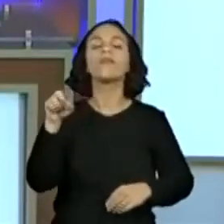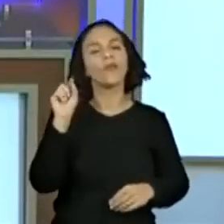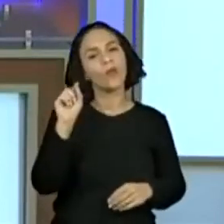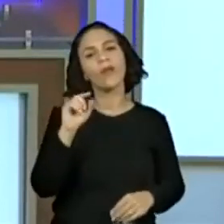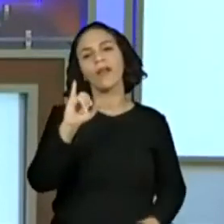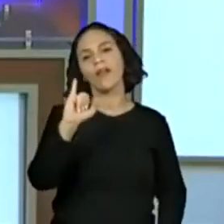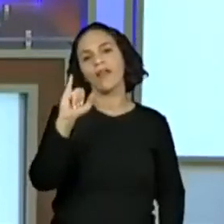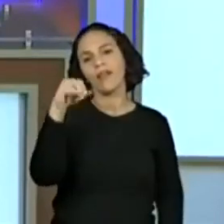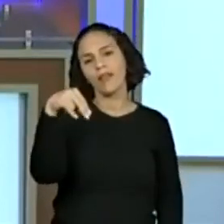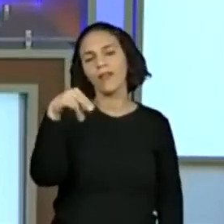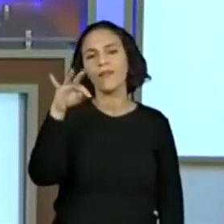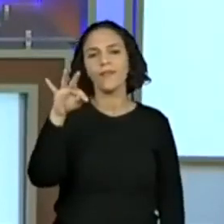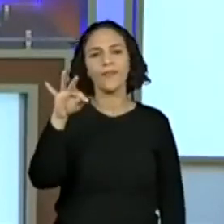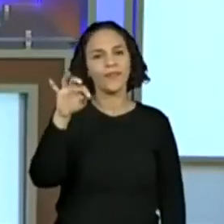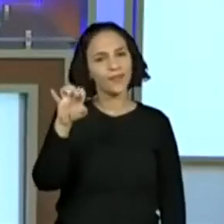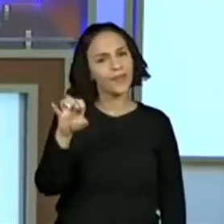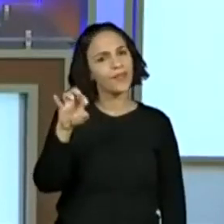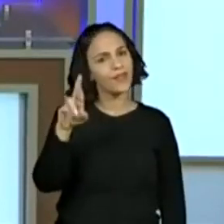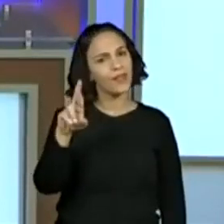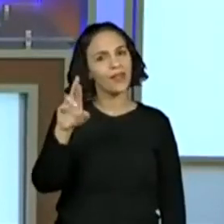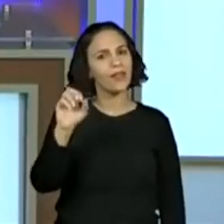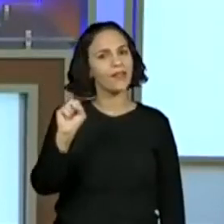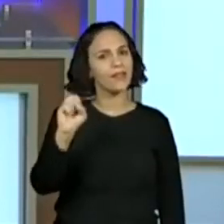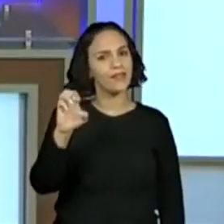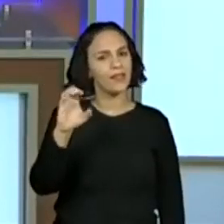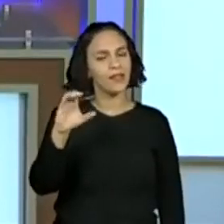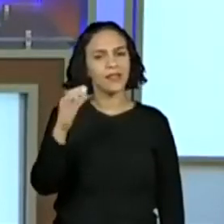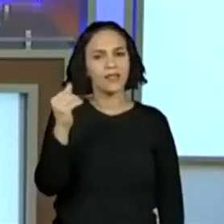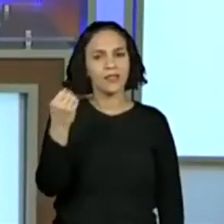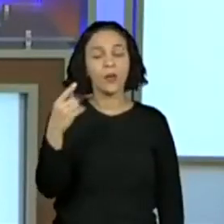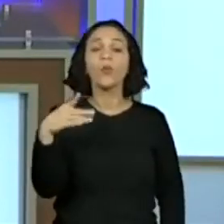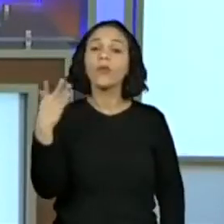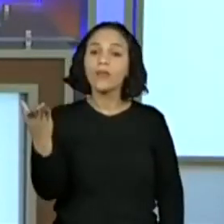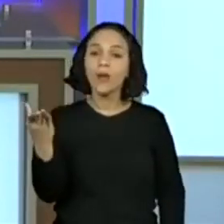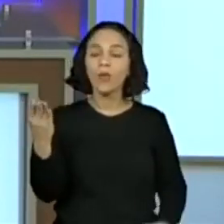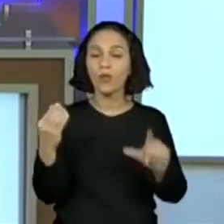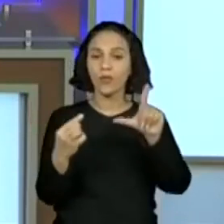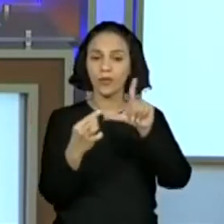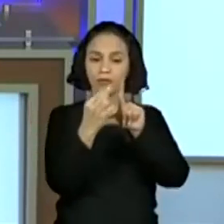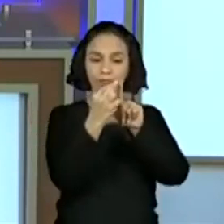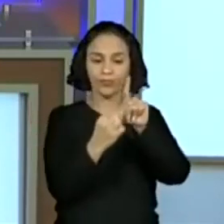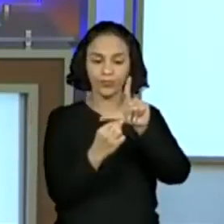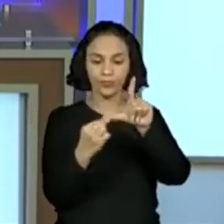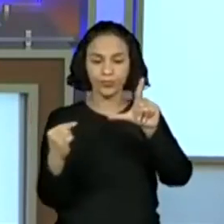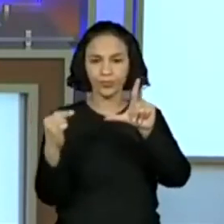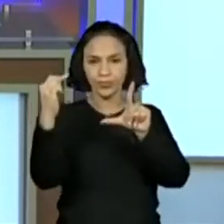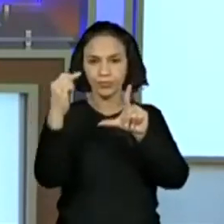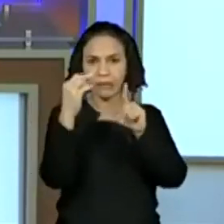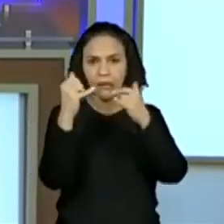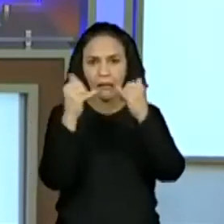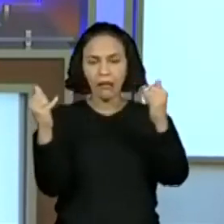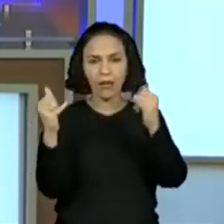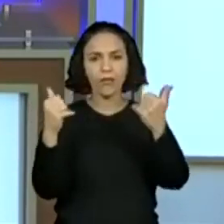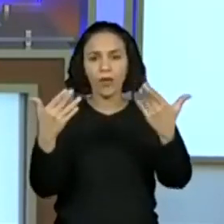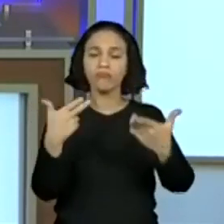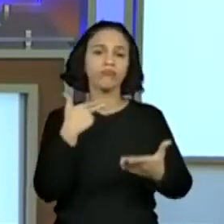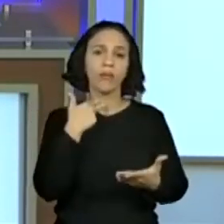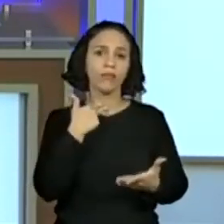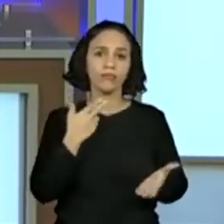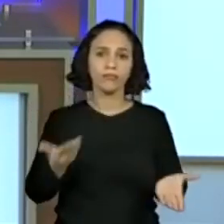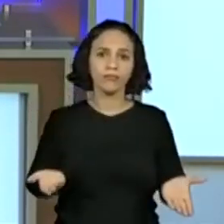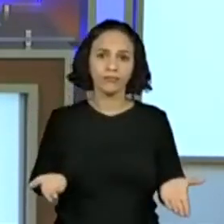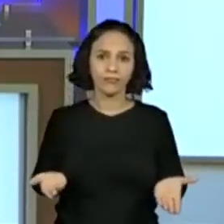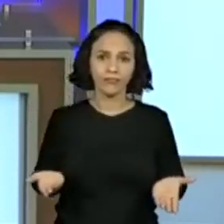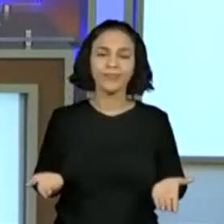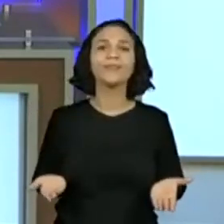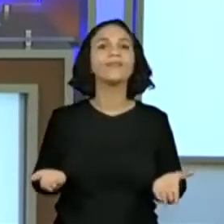intersecção. Então, também é uma figura que a gente não consegue determinar perímetro. Certo? Então, ó. Em cima eu tenho exemplos de